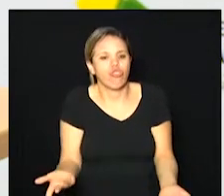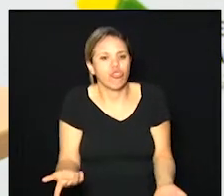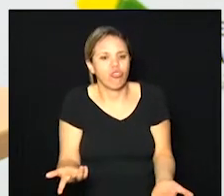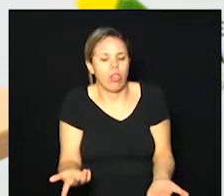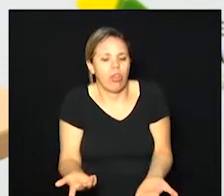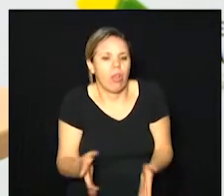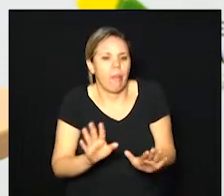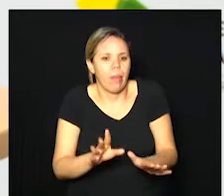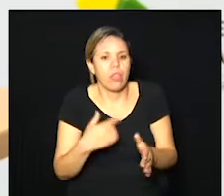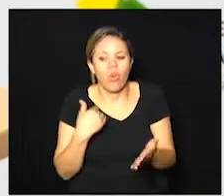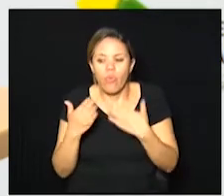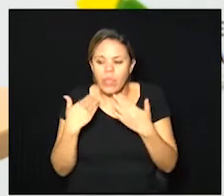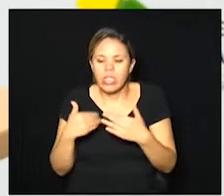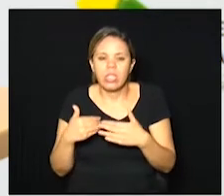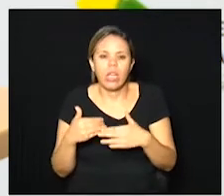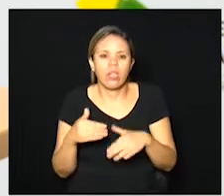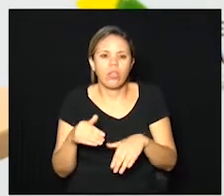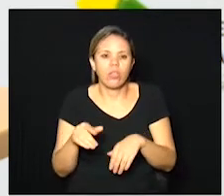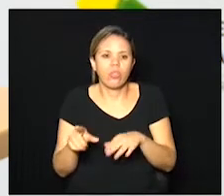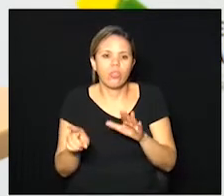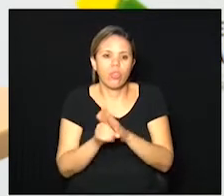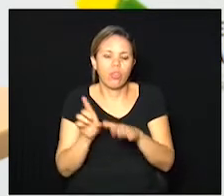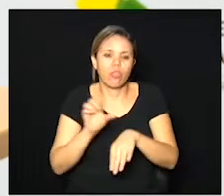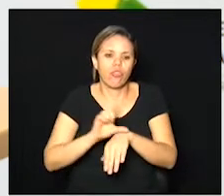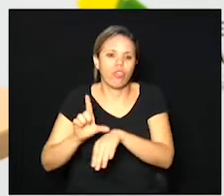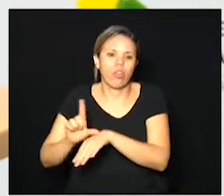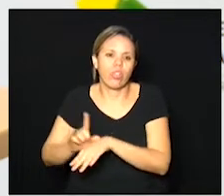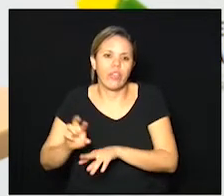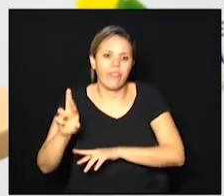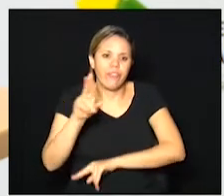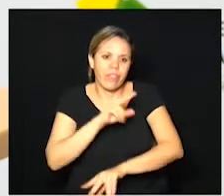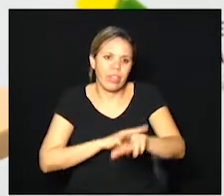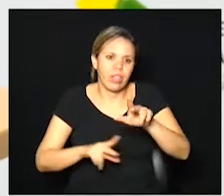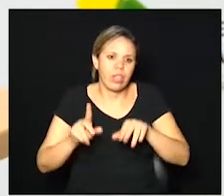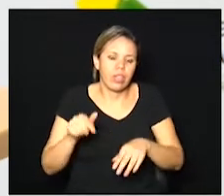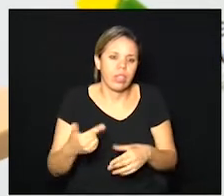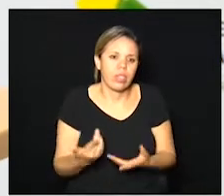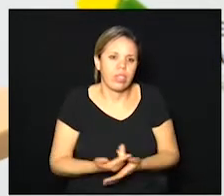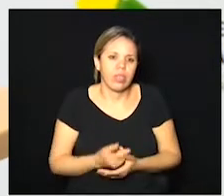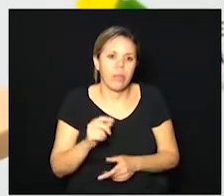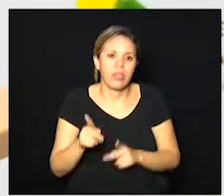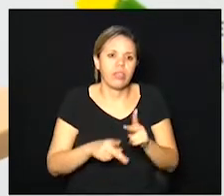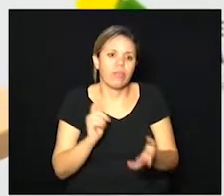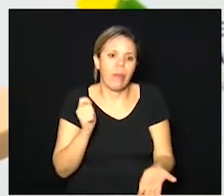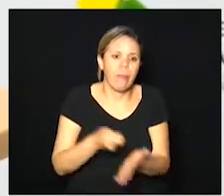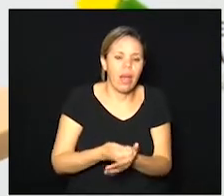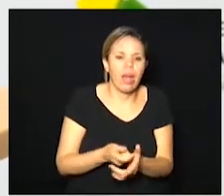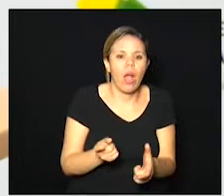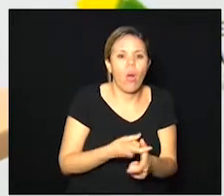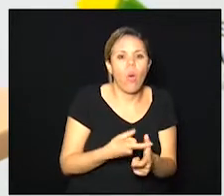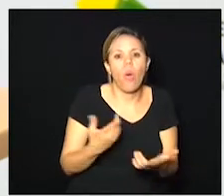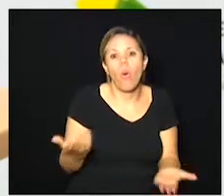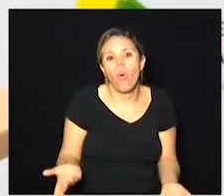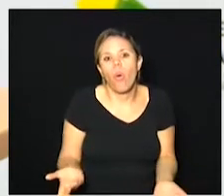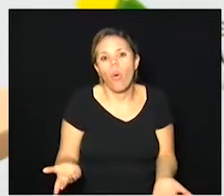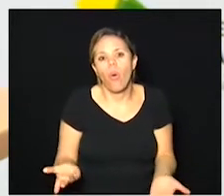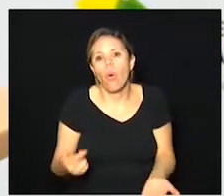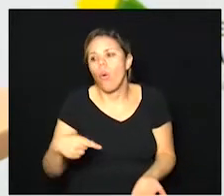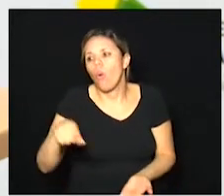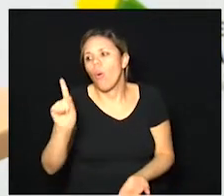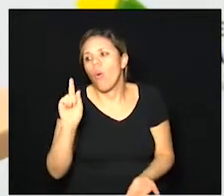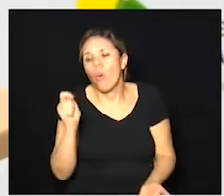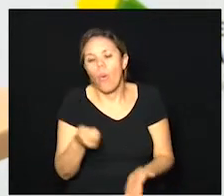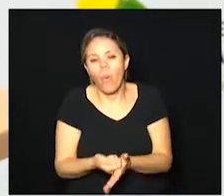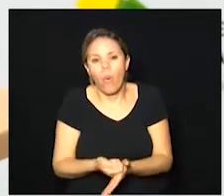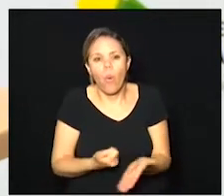com os comerciantes a gente consegue fazer uma diferenciação entre quem vai pagar a conta e quem está indo para